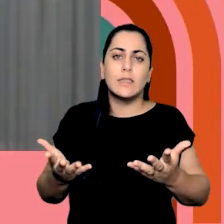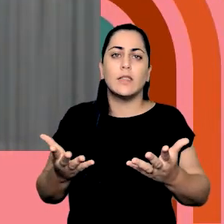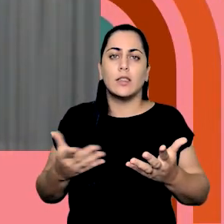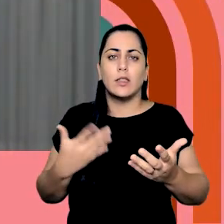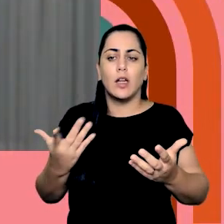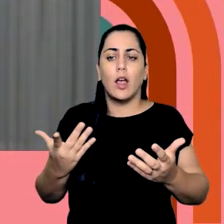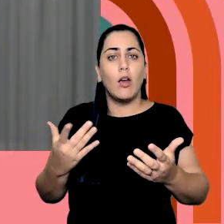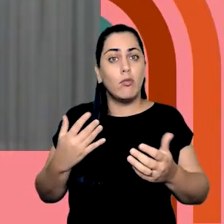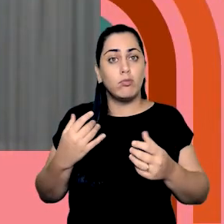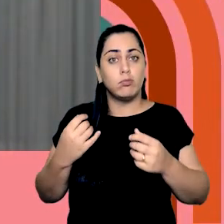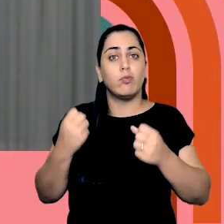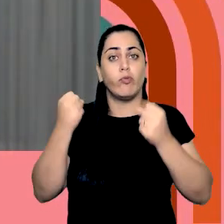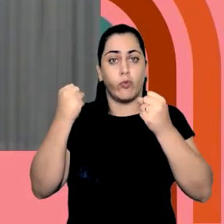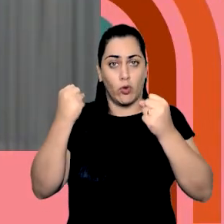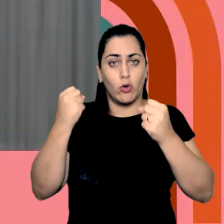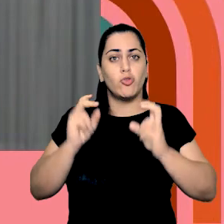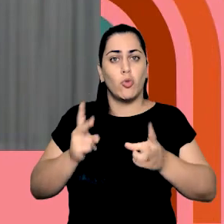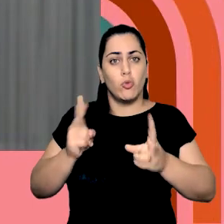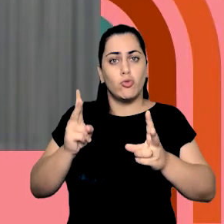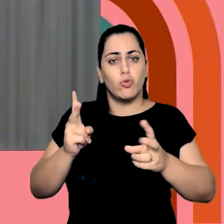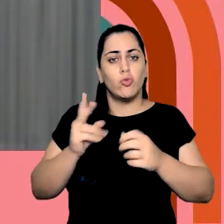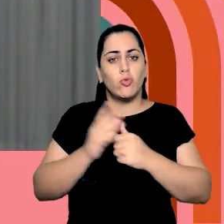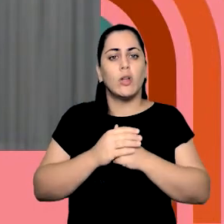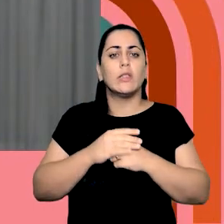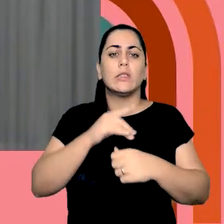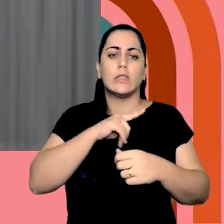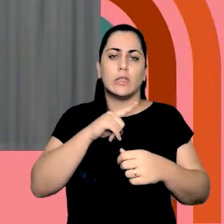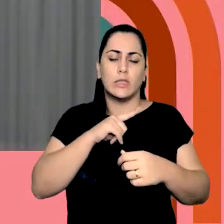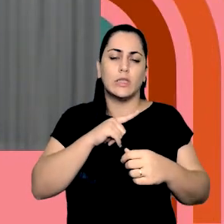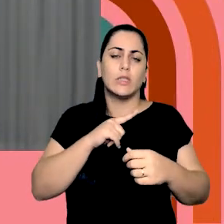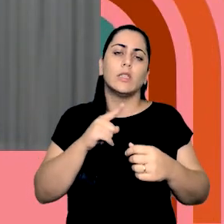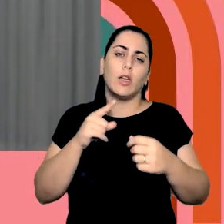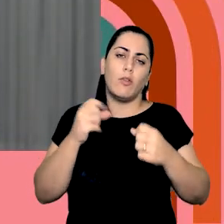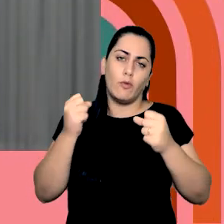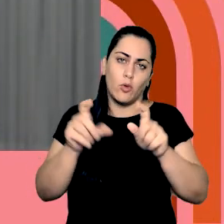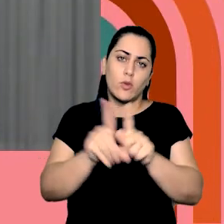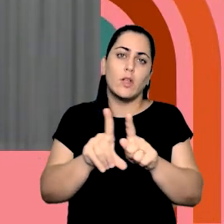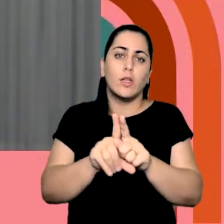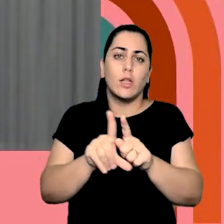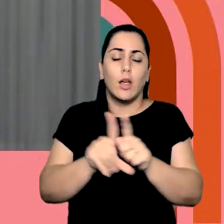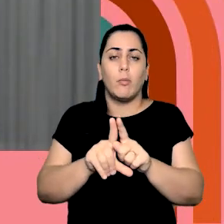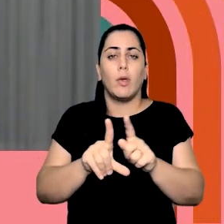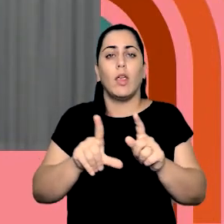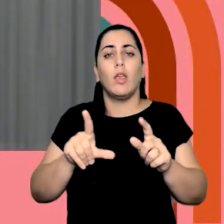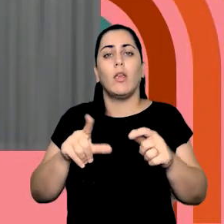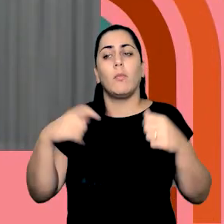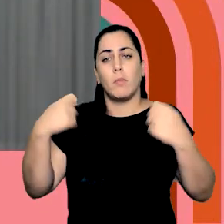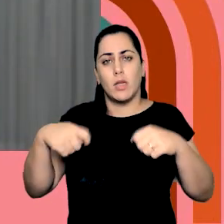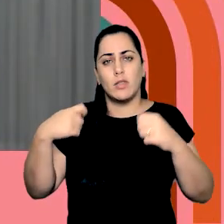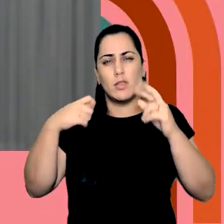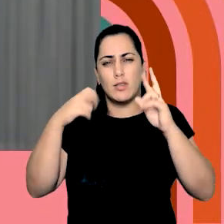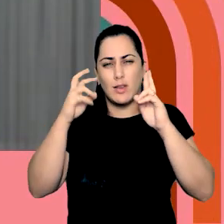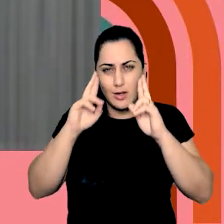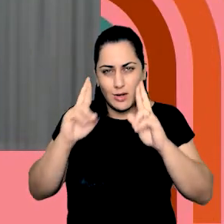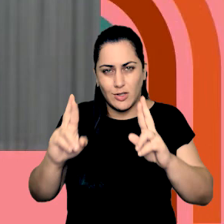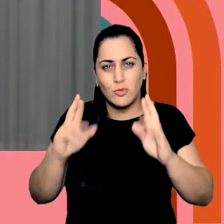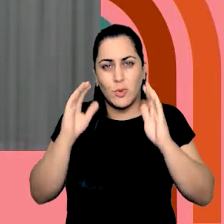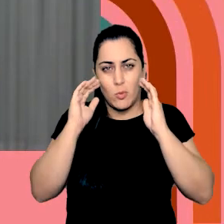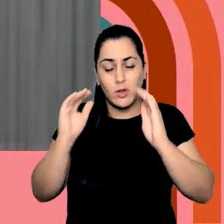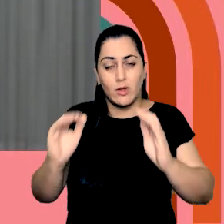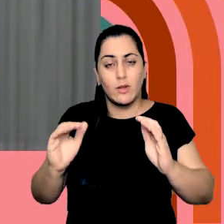perdem a sua força coercitiva, quer dizer, a força que elas têm de se fazerem respeitar. Então, por exemplo,